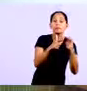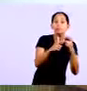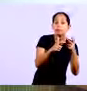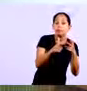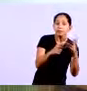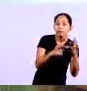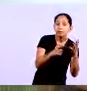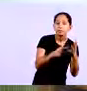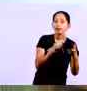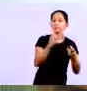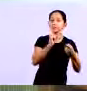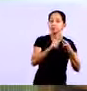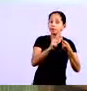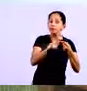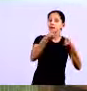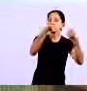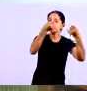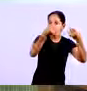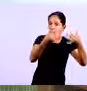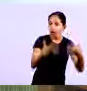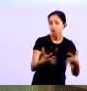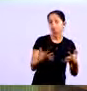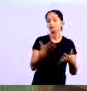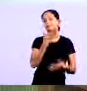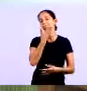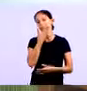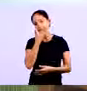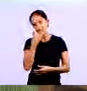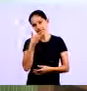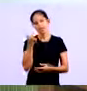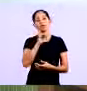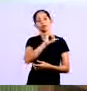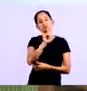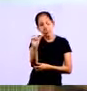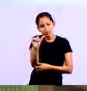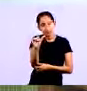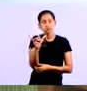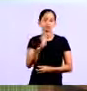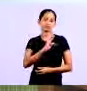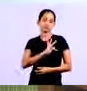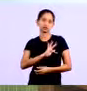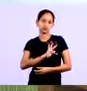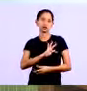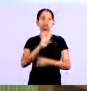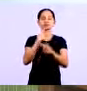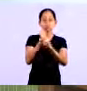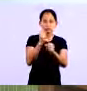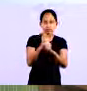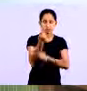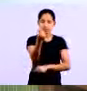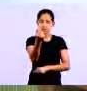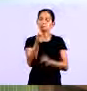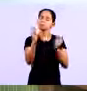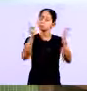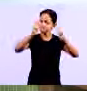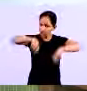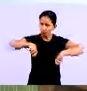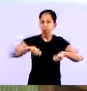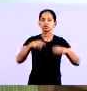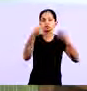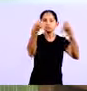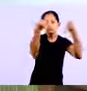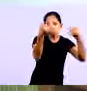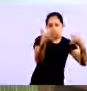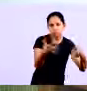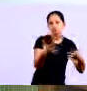estamos com problema de liquidez por isso, por isso, por isso Vocês enquanto técnicos de finanças Estão habilitados e são capacitados para fazer